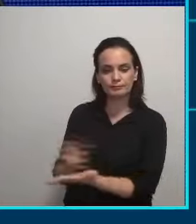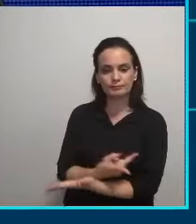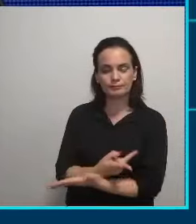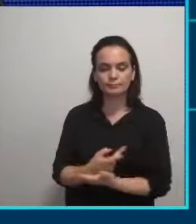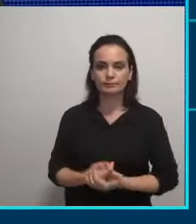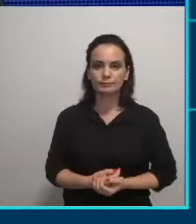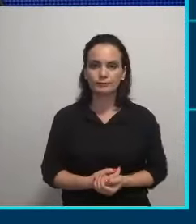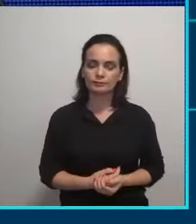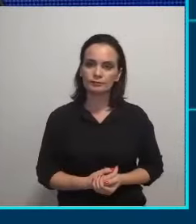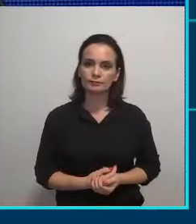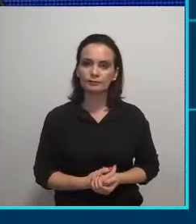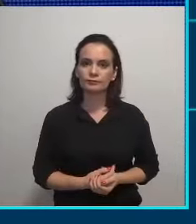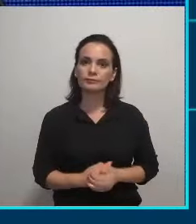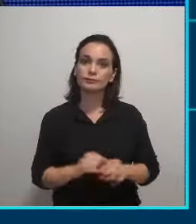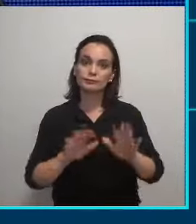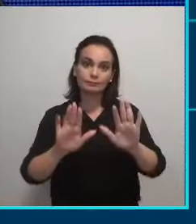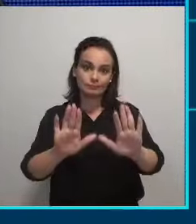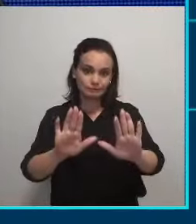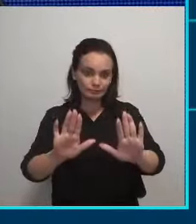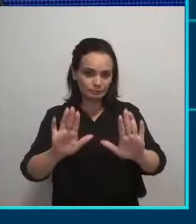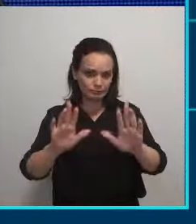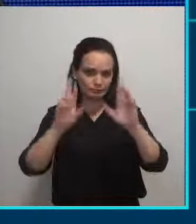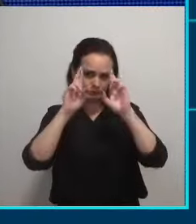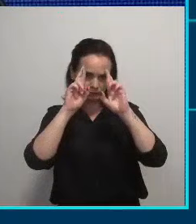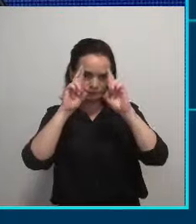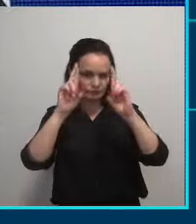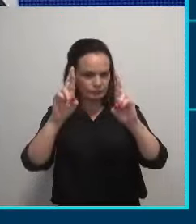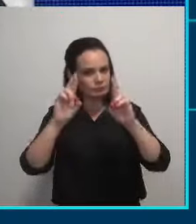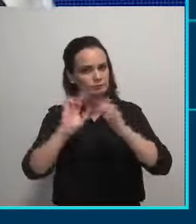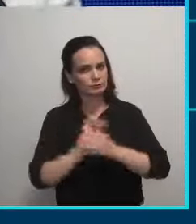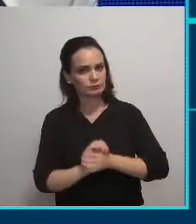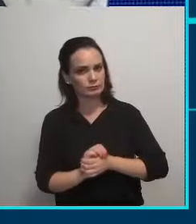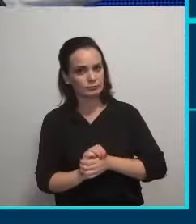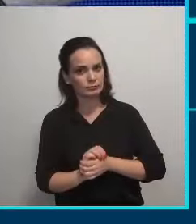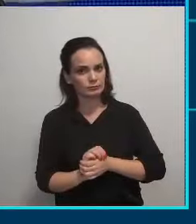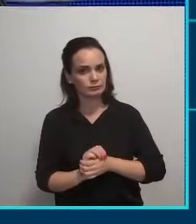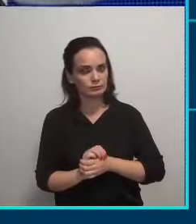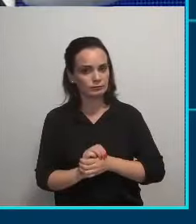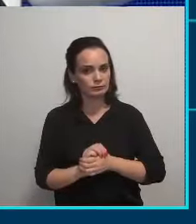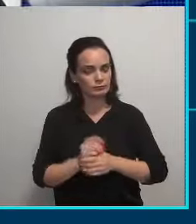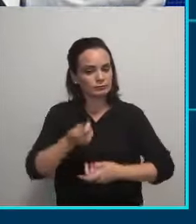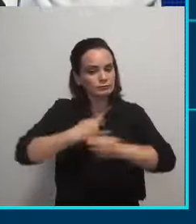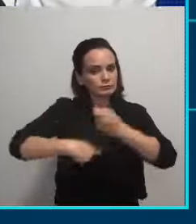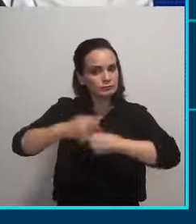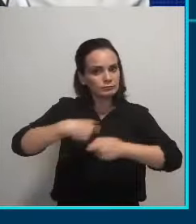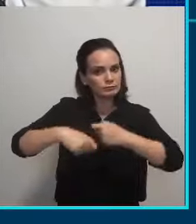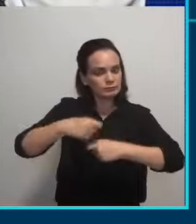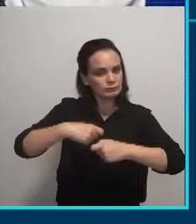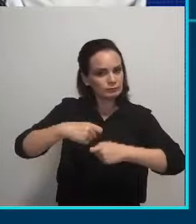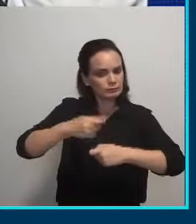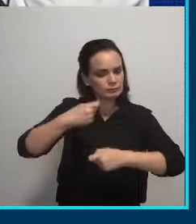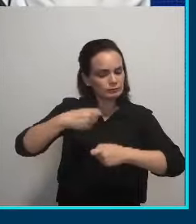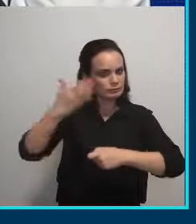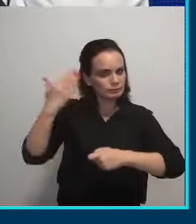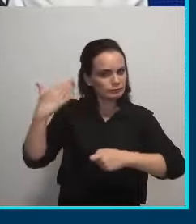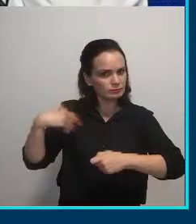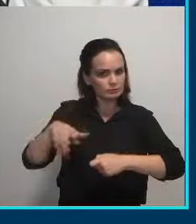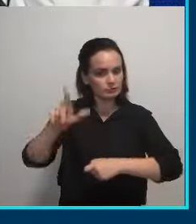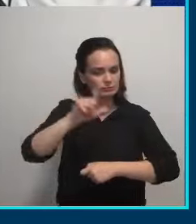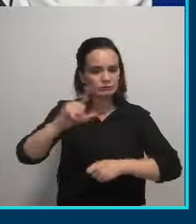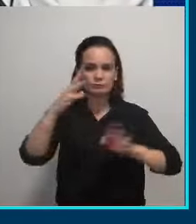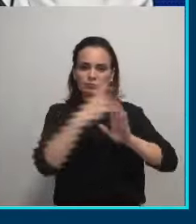Maria Tereza, com todo o respeito, tá? Mas, na gestão anterior, Londrina era modelo de coleta seletiva.